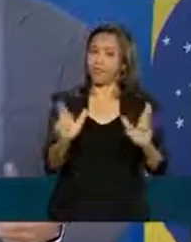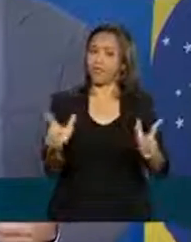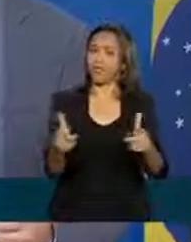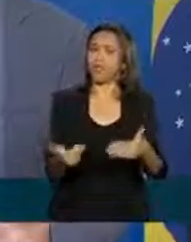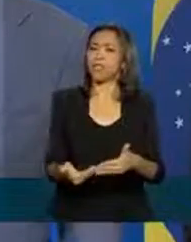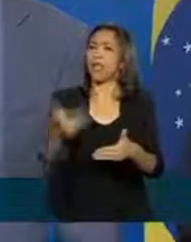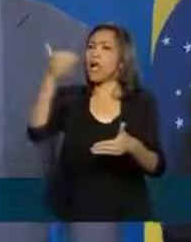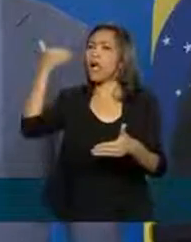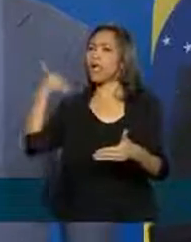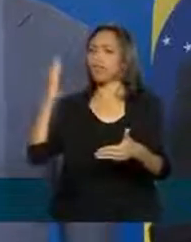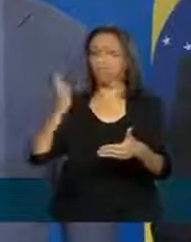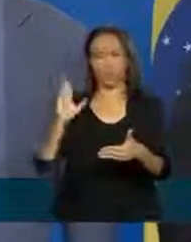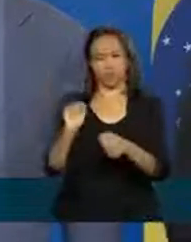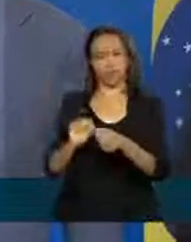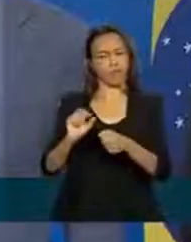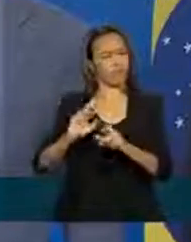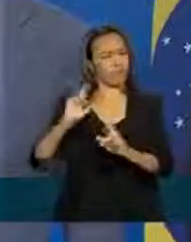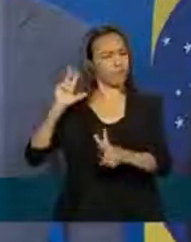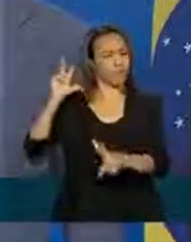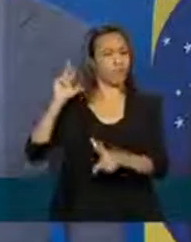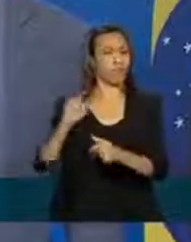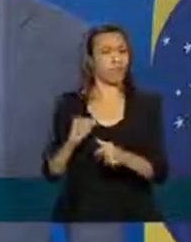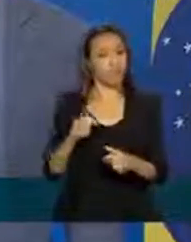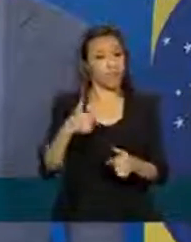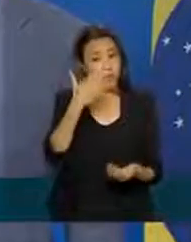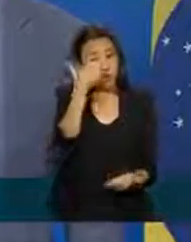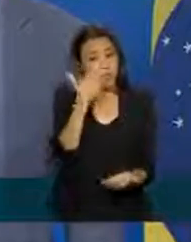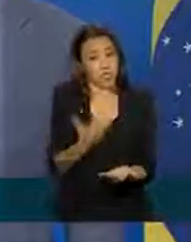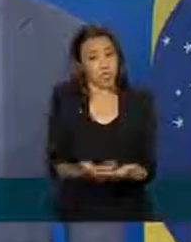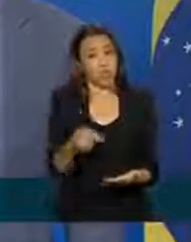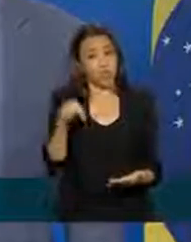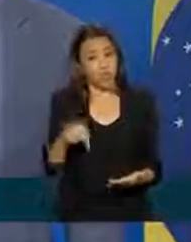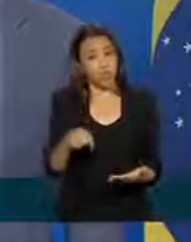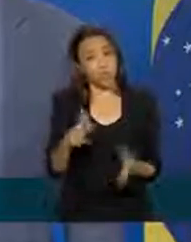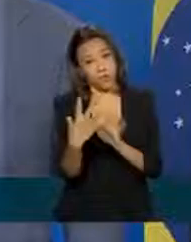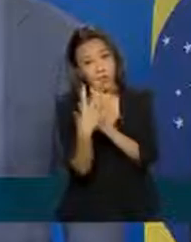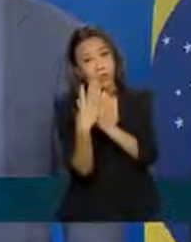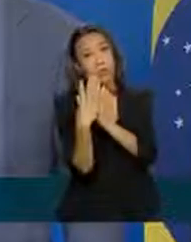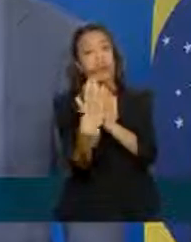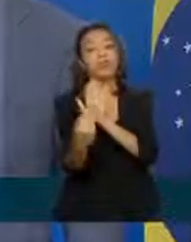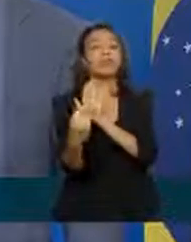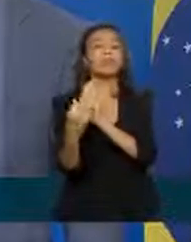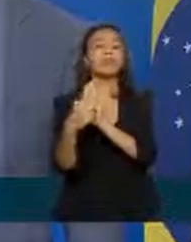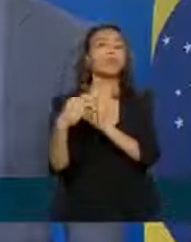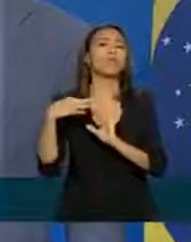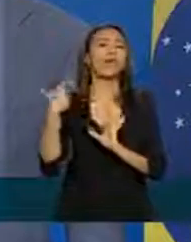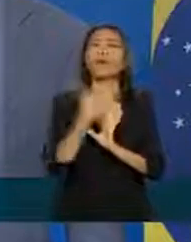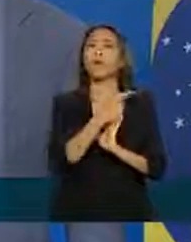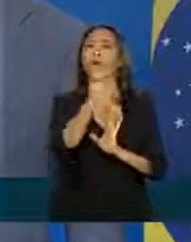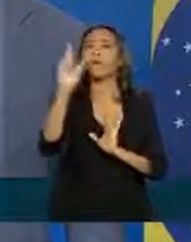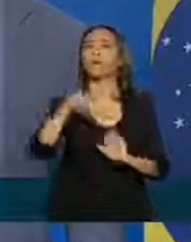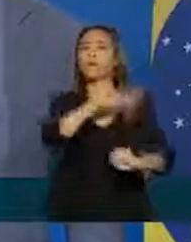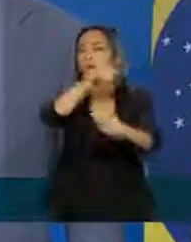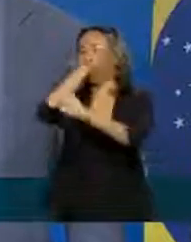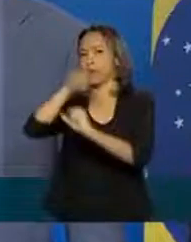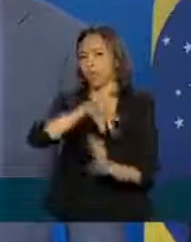do que foi feito no passado e a gente acredita que isso aqui será seguido como exemplo para outros países do mundo essa operação conta com quatro